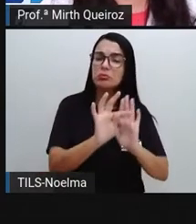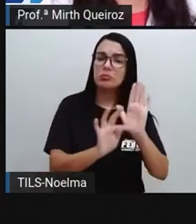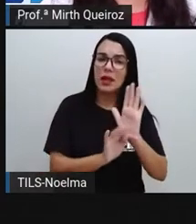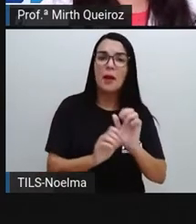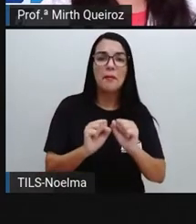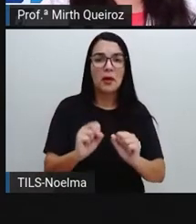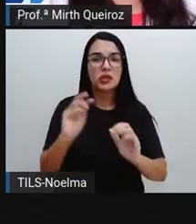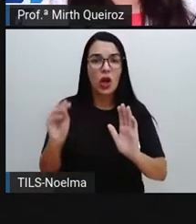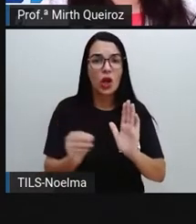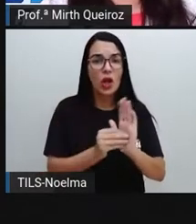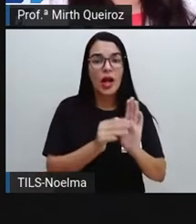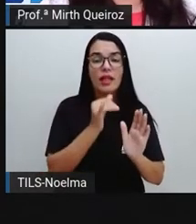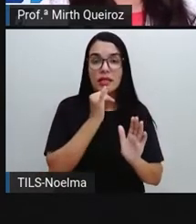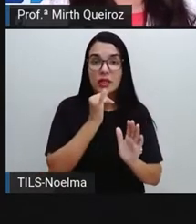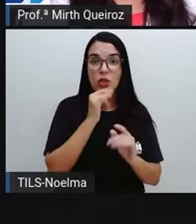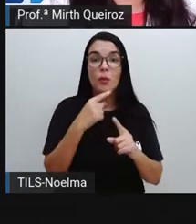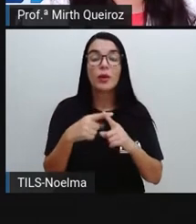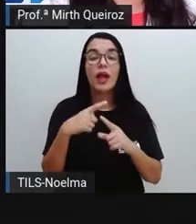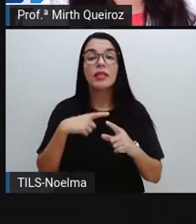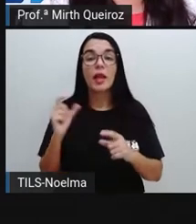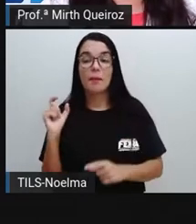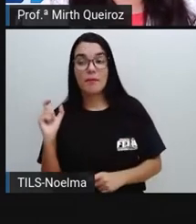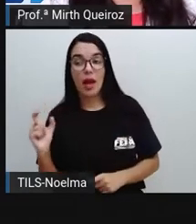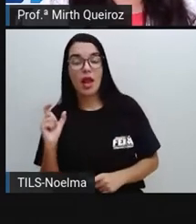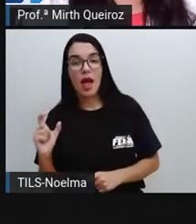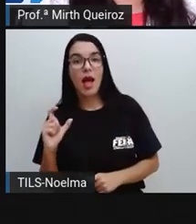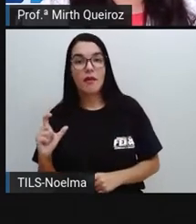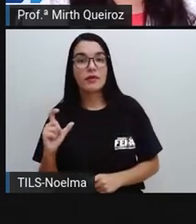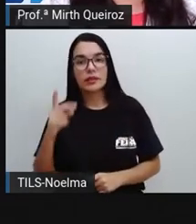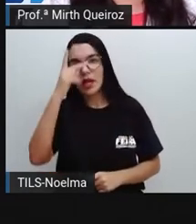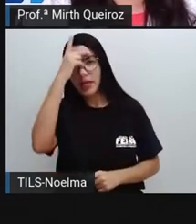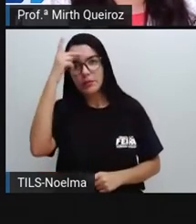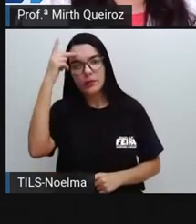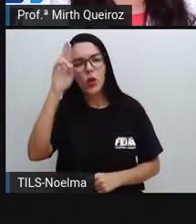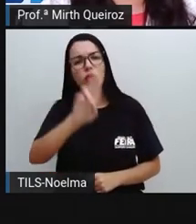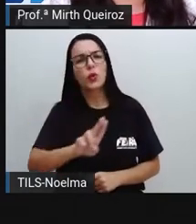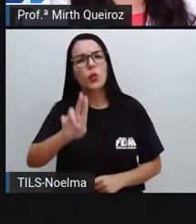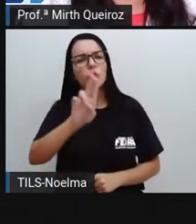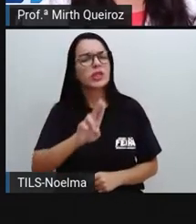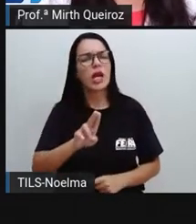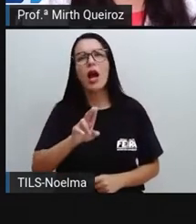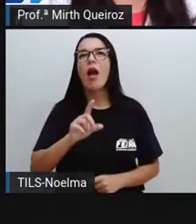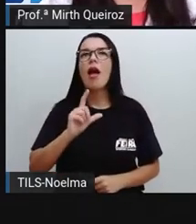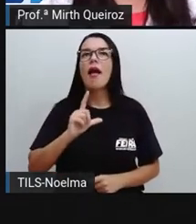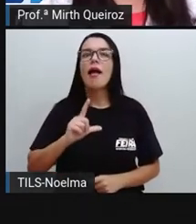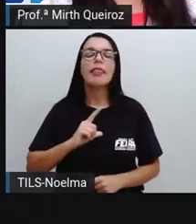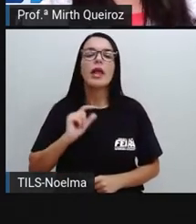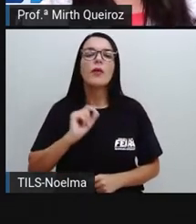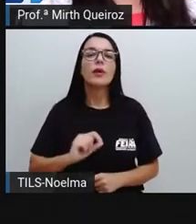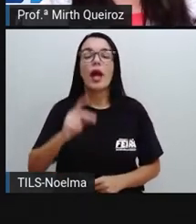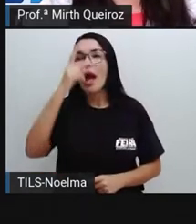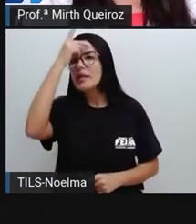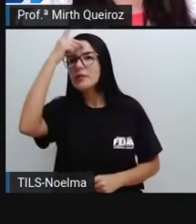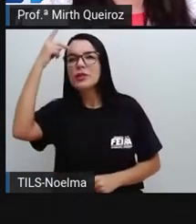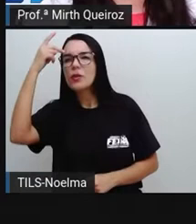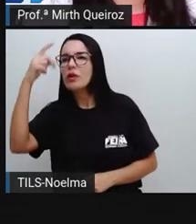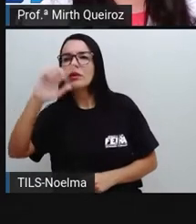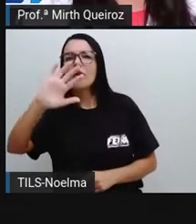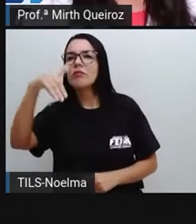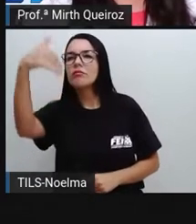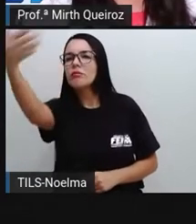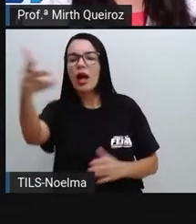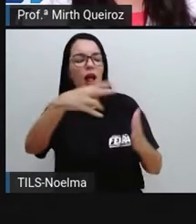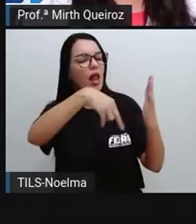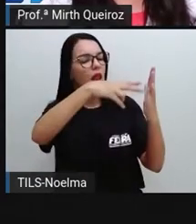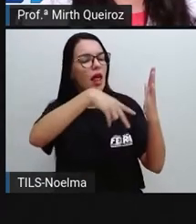porque há termos, né? Que as pessoas usam, principalmente quem está no meio científico, que o público leigo, ele não vai entender.